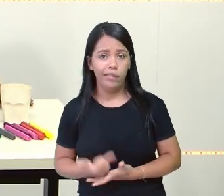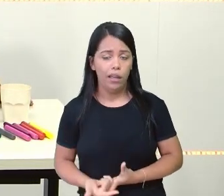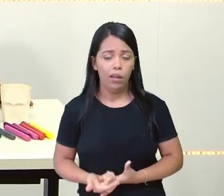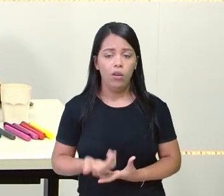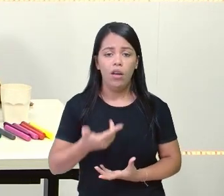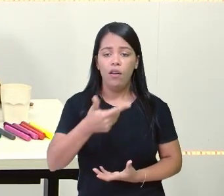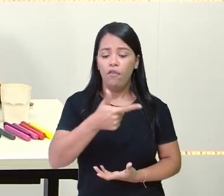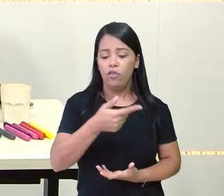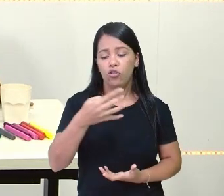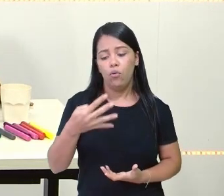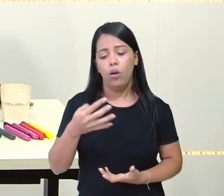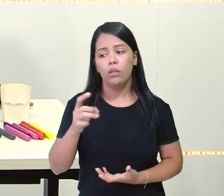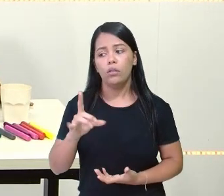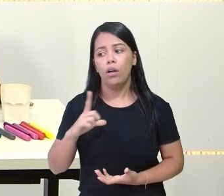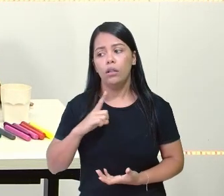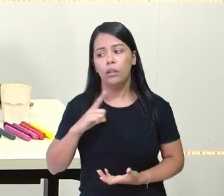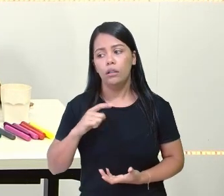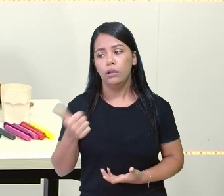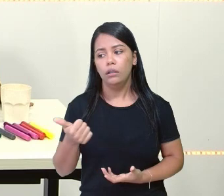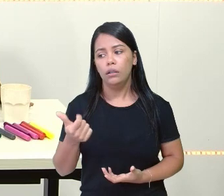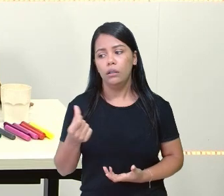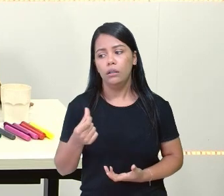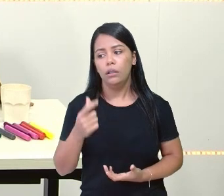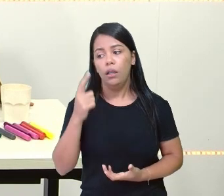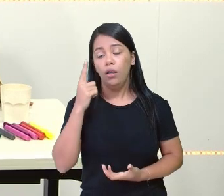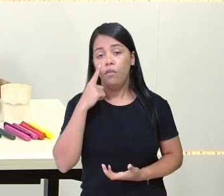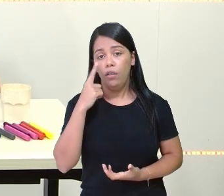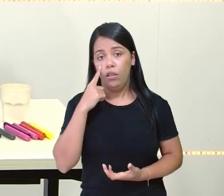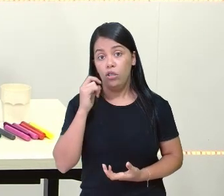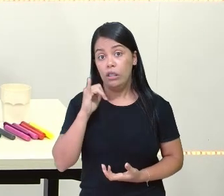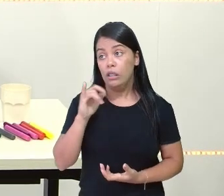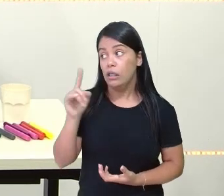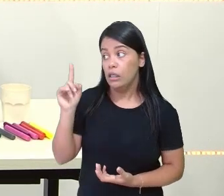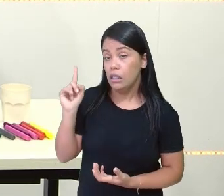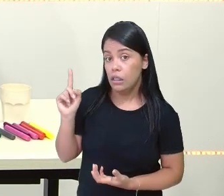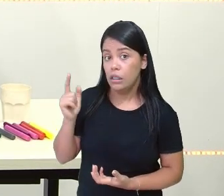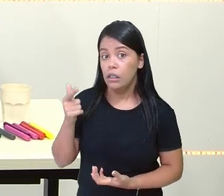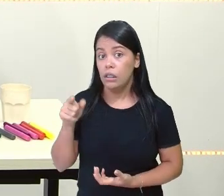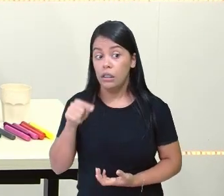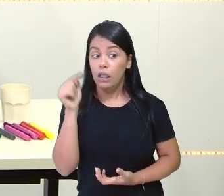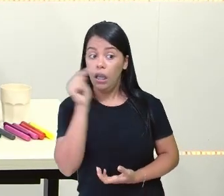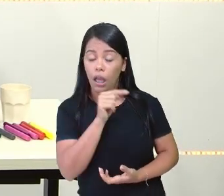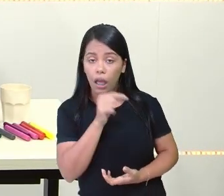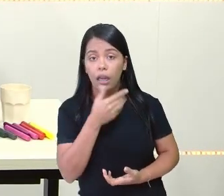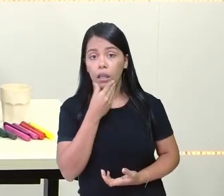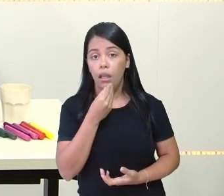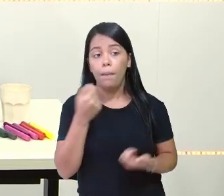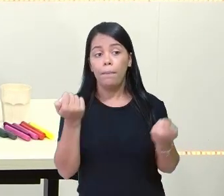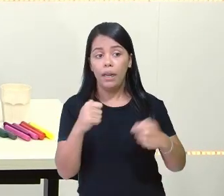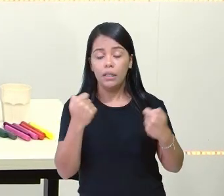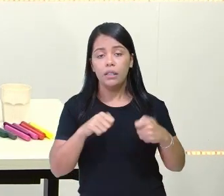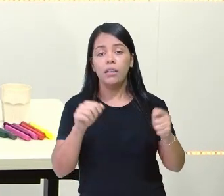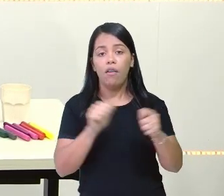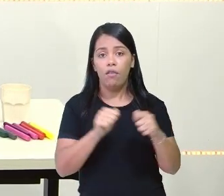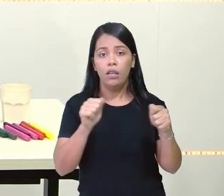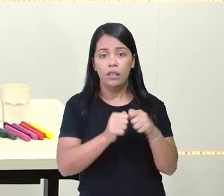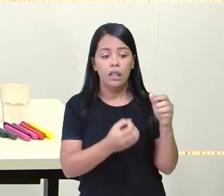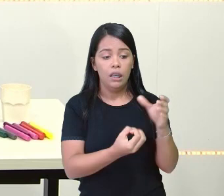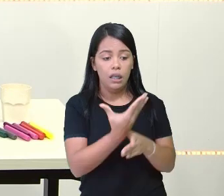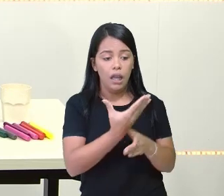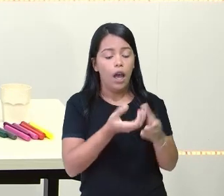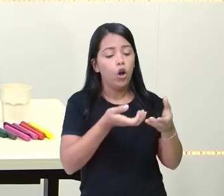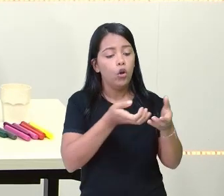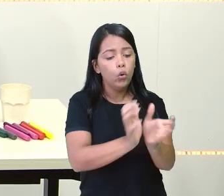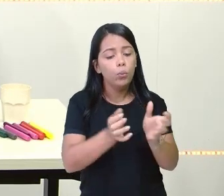Se ele vai formar grupos de oito, então eu tenho aqui, ó, quatro, seis, oito. E